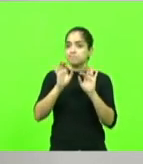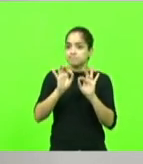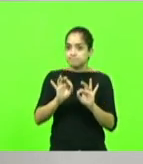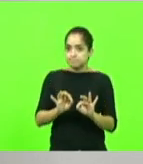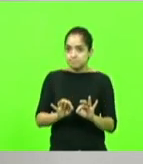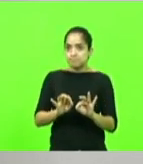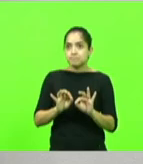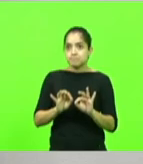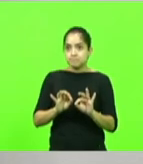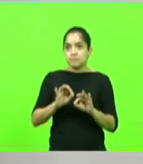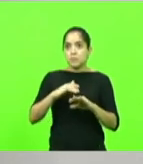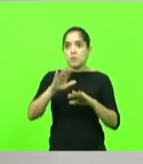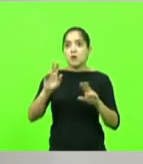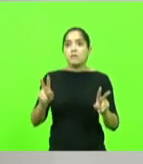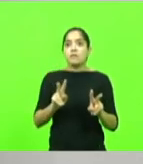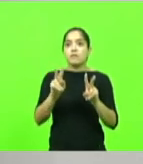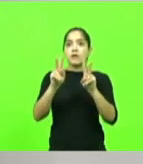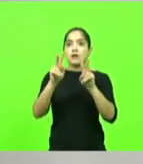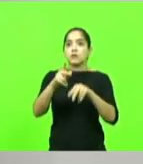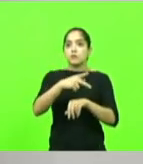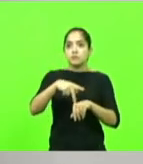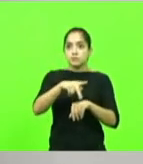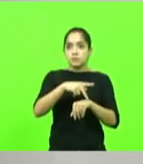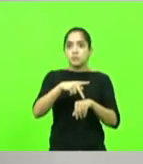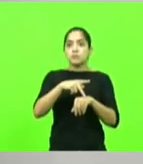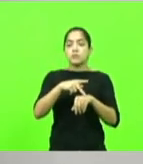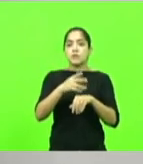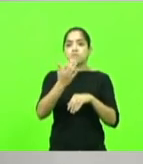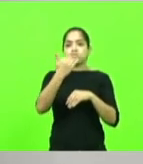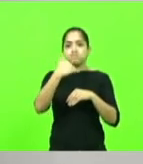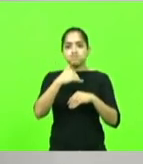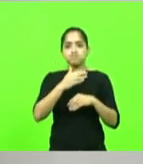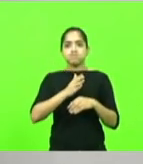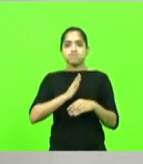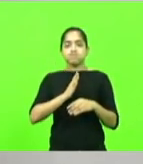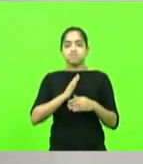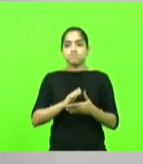O mais alto valor de uma nação vibra na alma de um soldado.